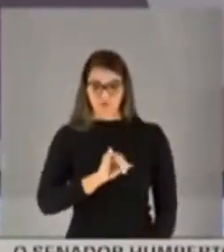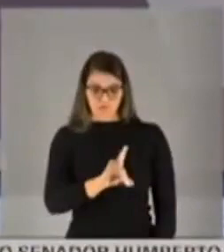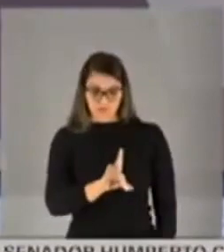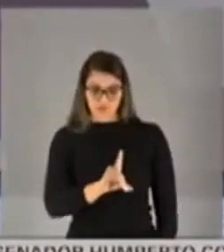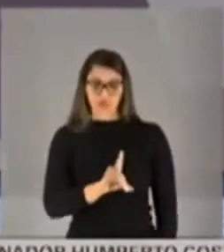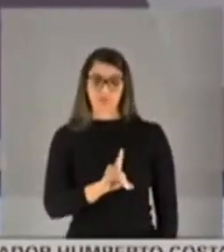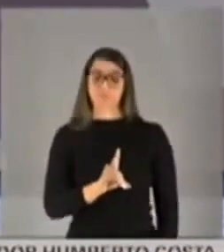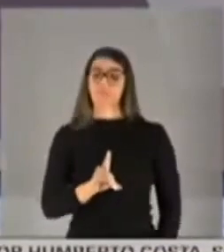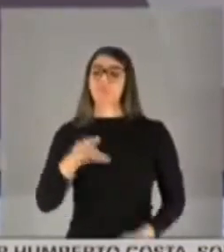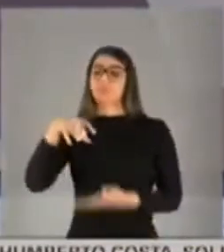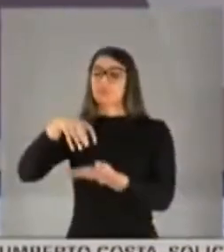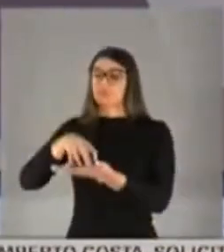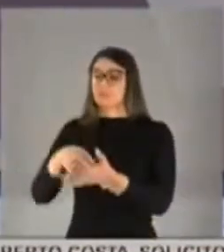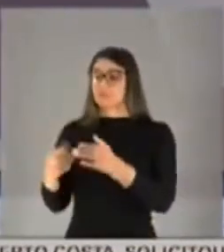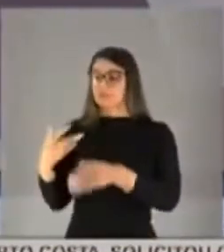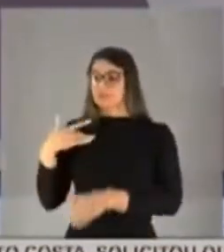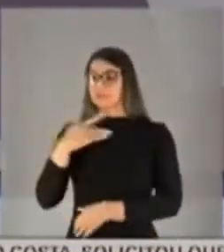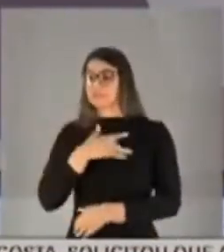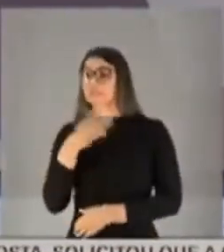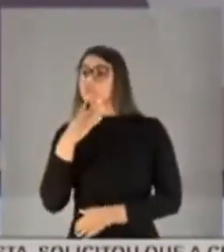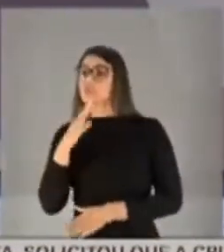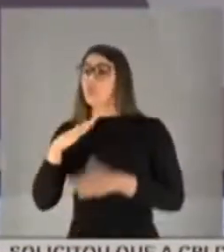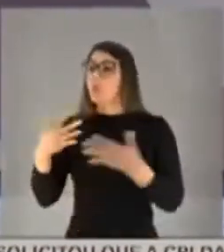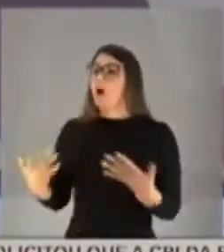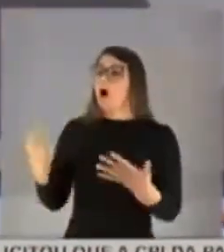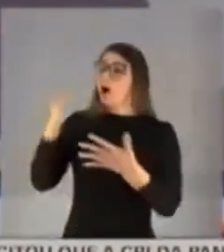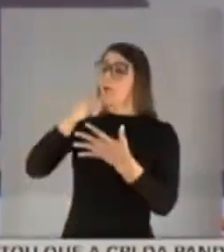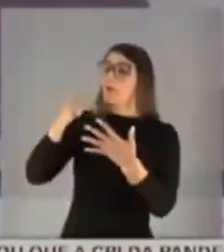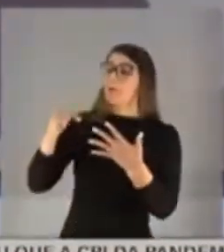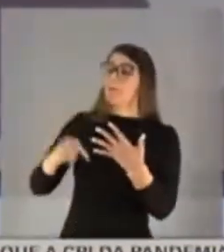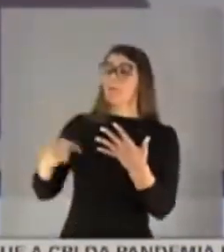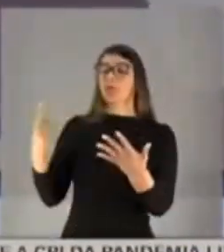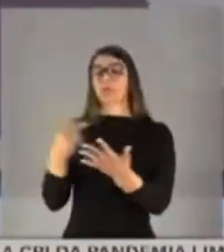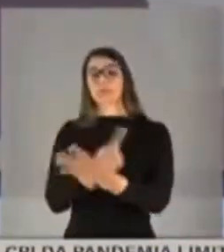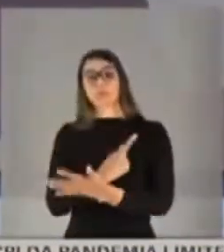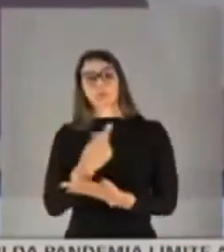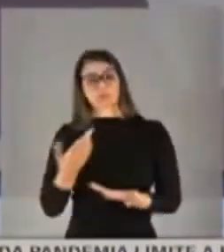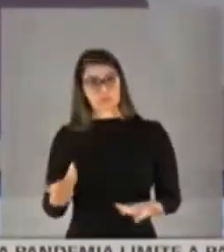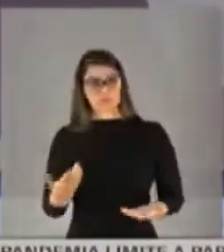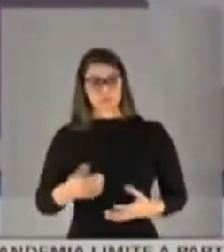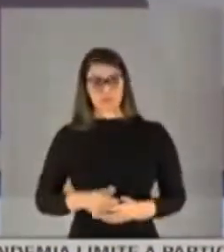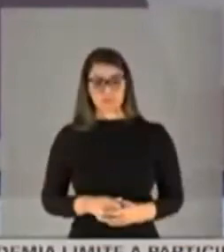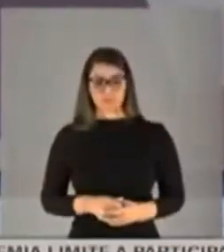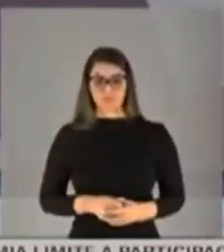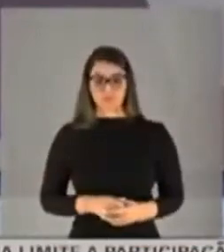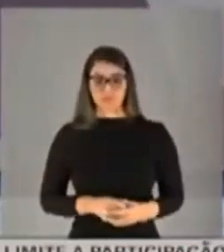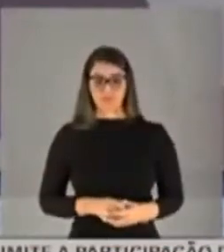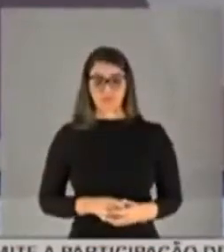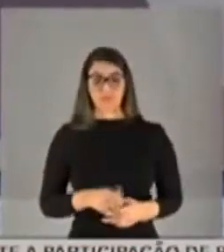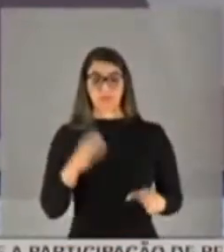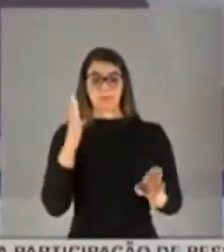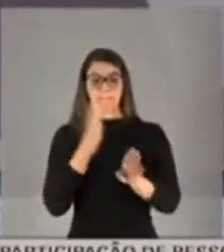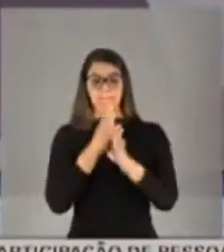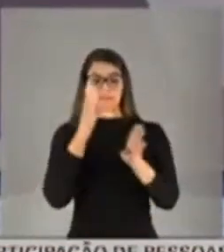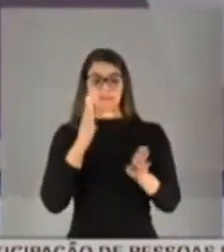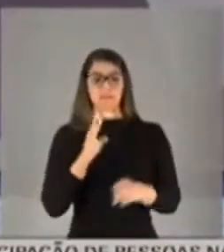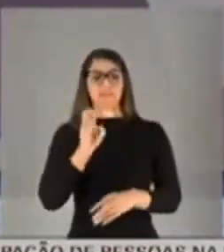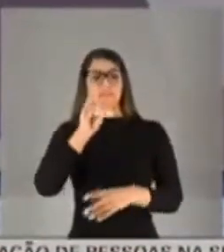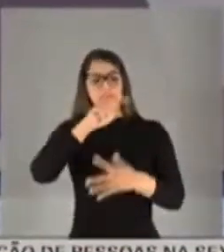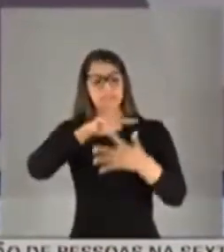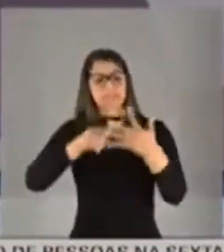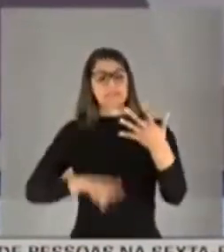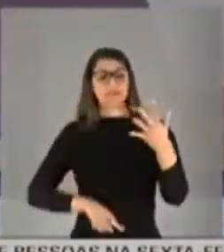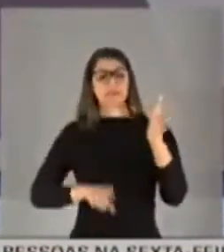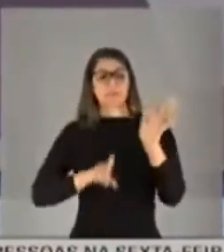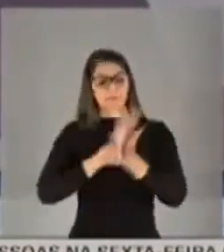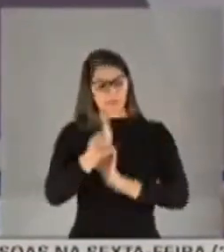de Estabelecimentos de Saúde para conhecer que serviços era esse, para ter alguma informação de que serviços era esse. E chegamos aqui com cinco perguntas.